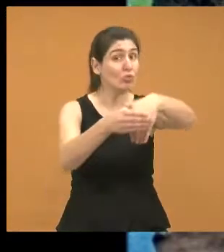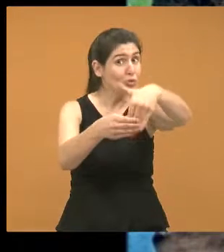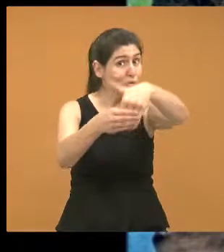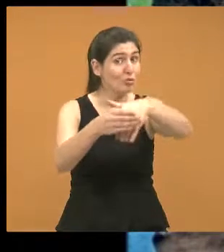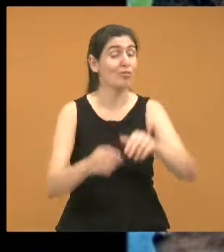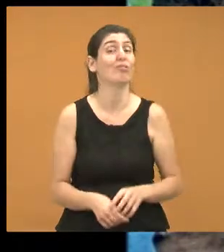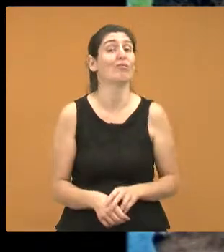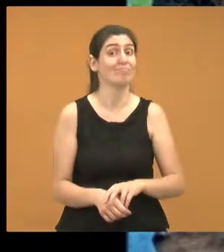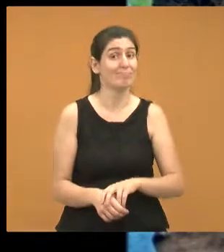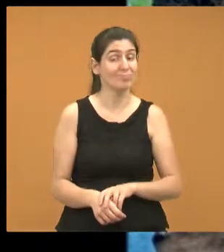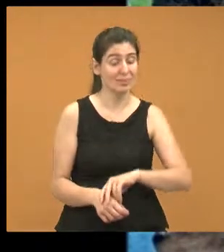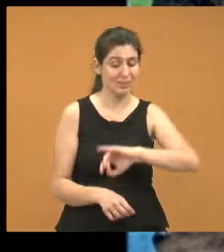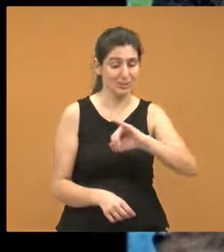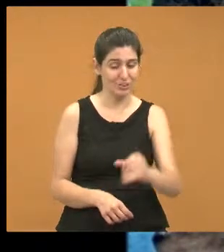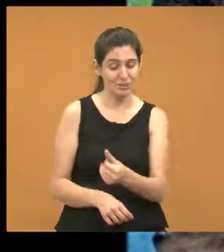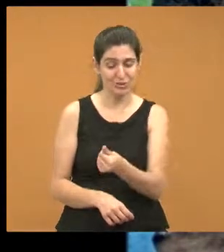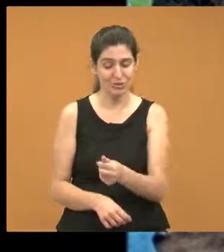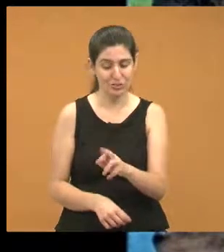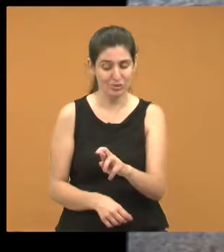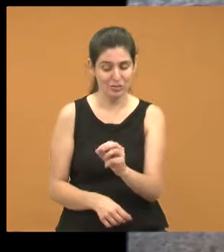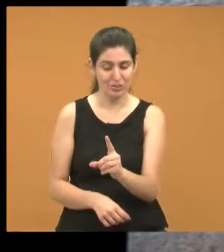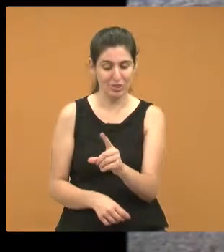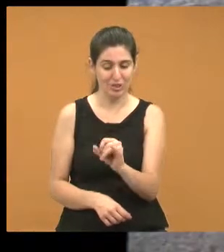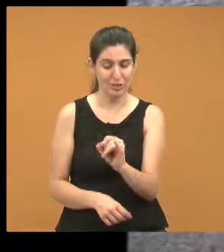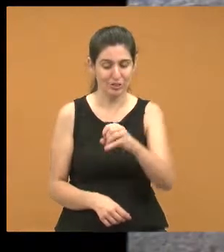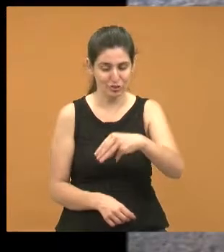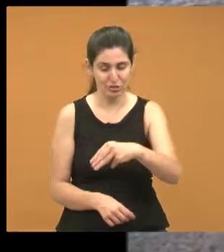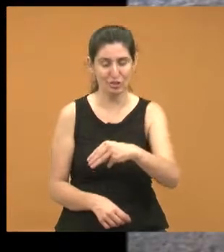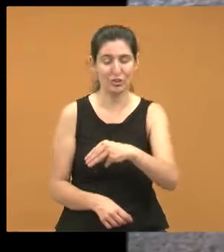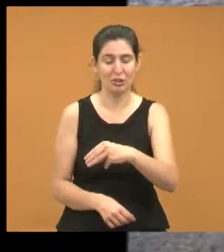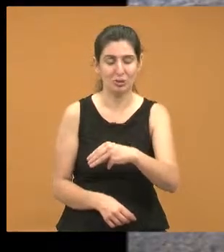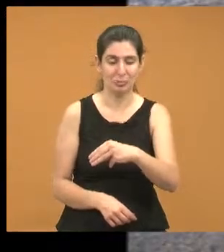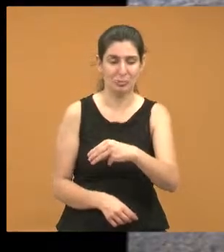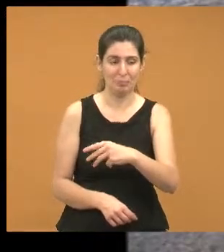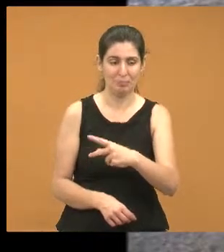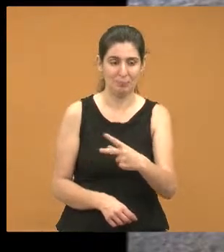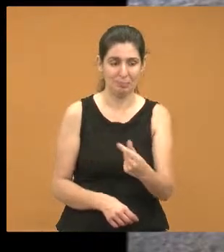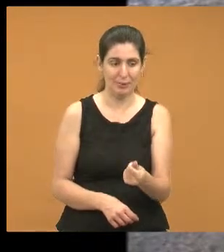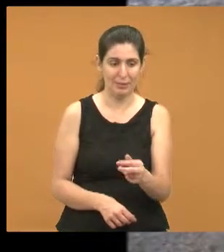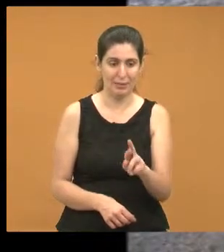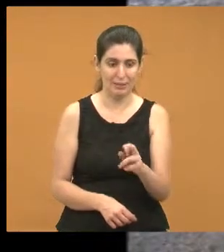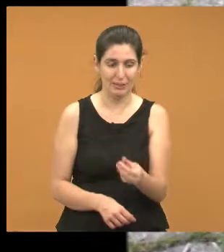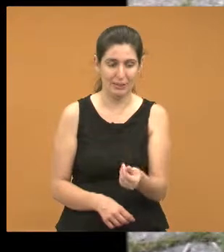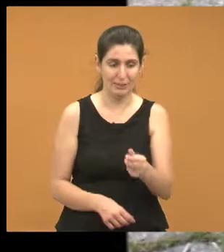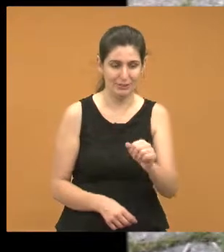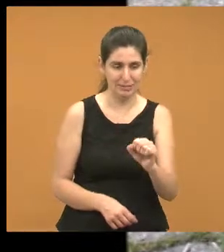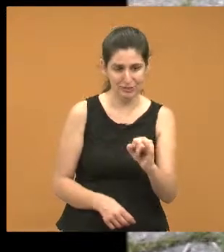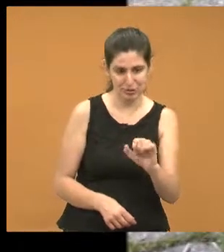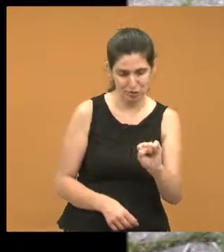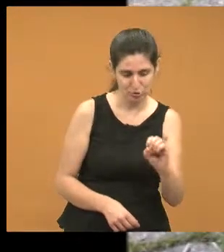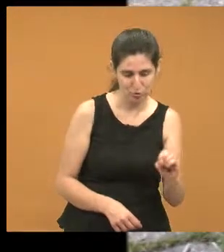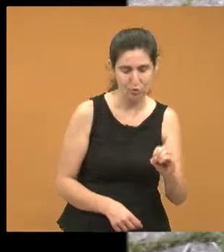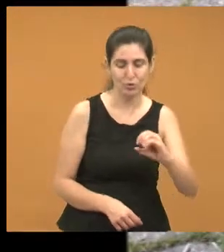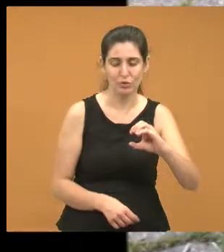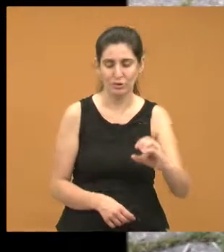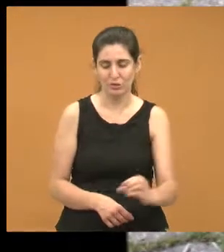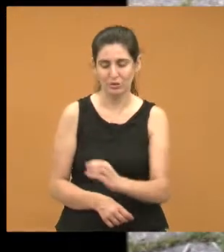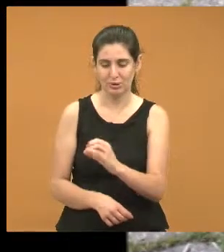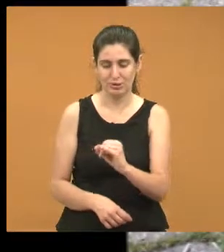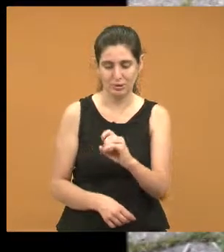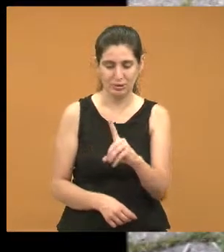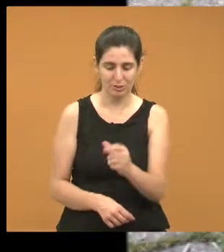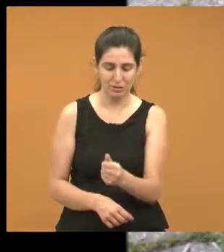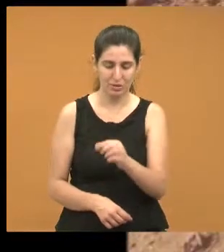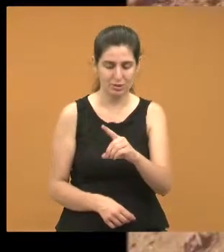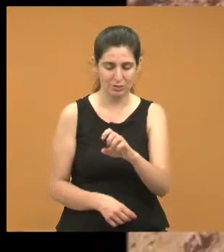moro, que o Jardim Paraíso, e o entorno dele ali, Colônia, Boa Vista, o Pitoresco, a cidade de Salvador, então, meu carinho